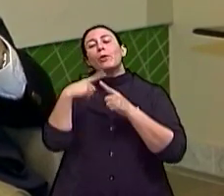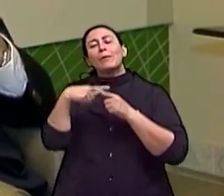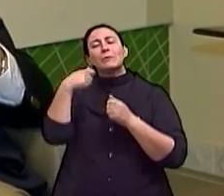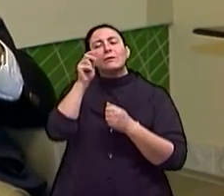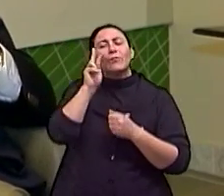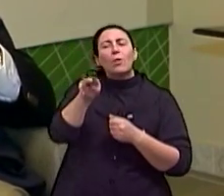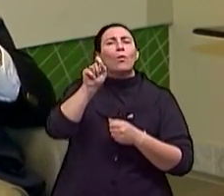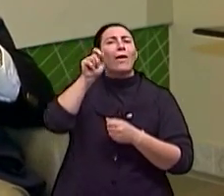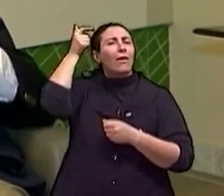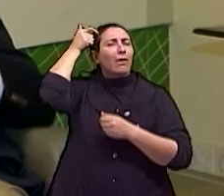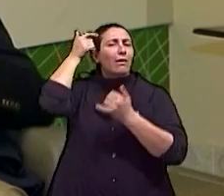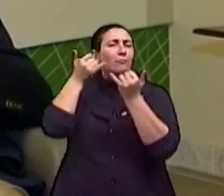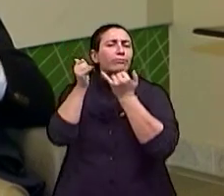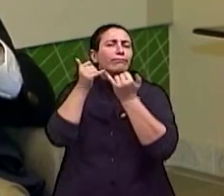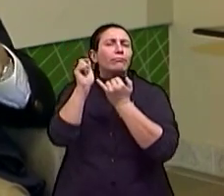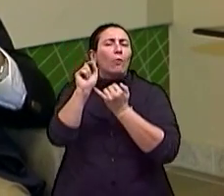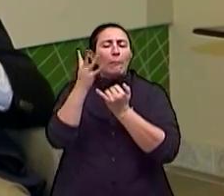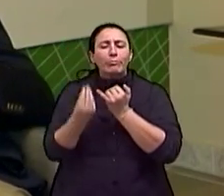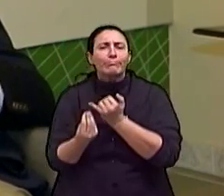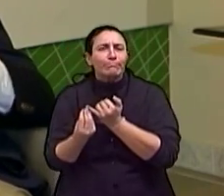fármacos, então operamos.